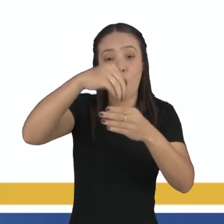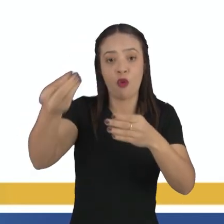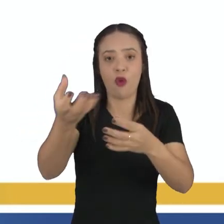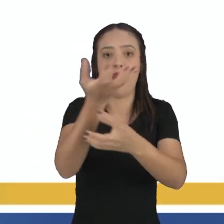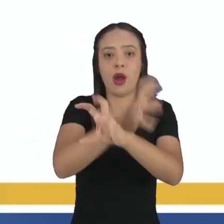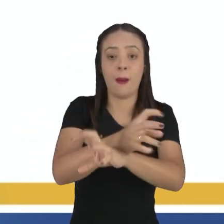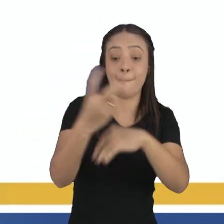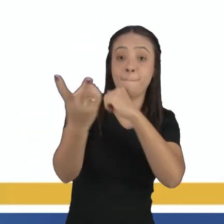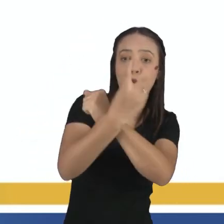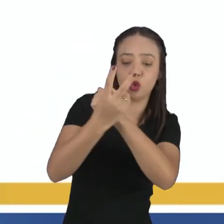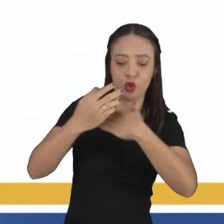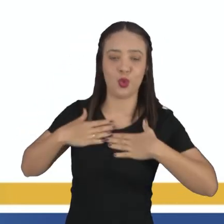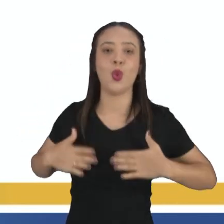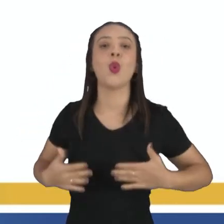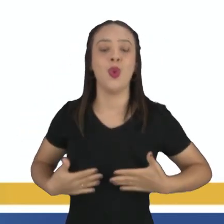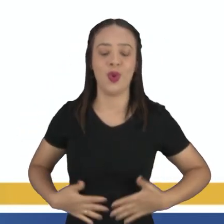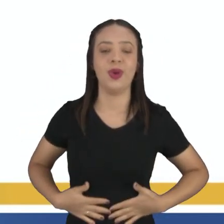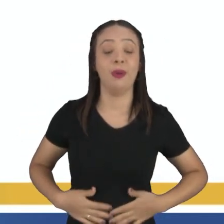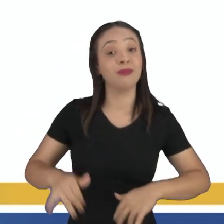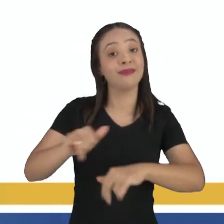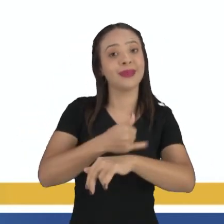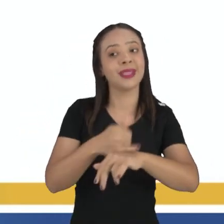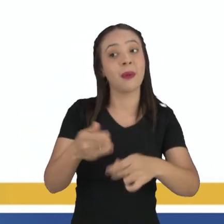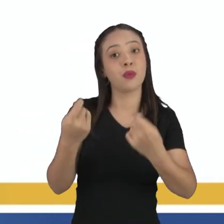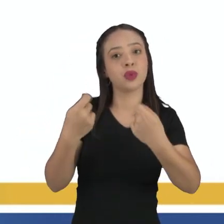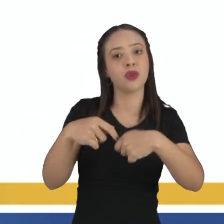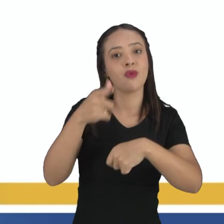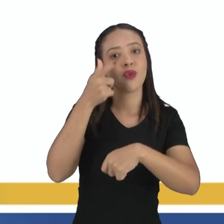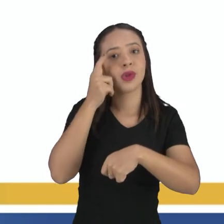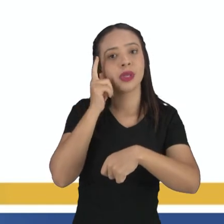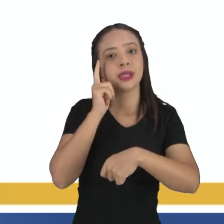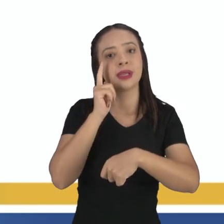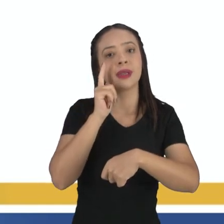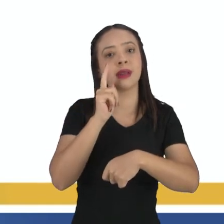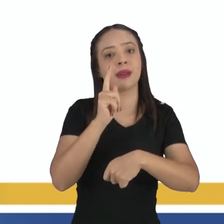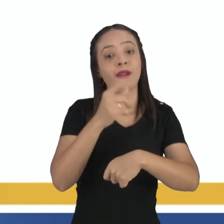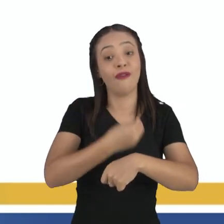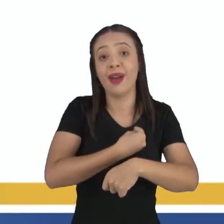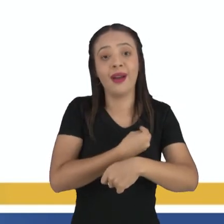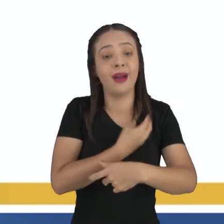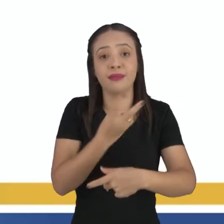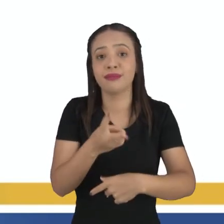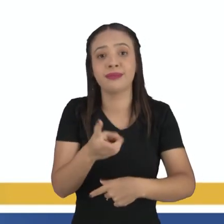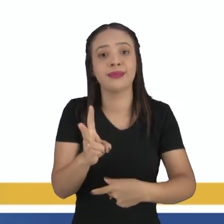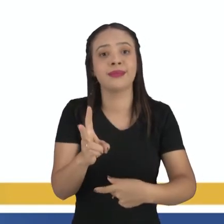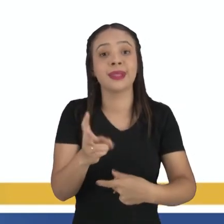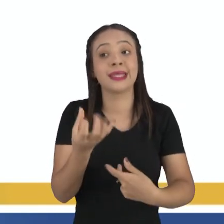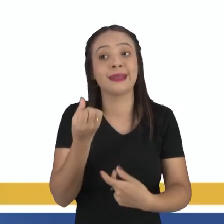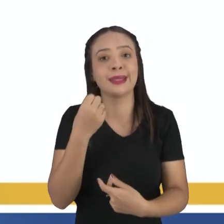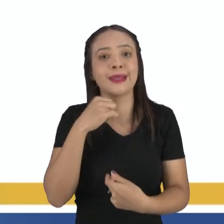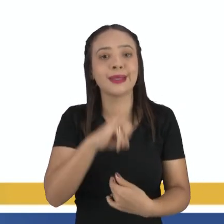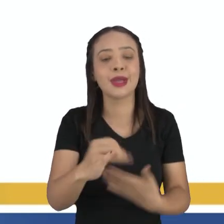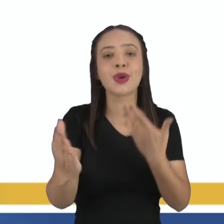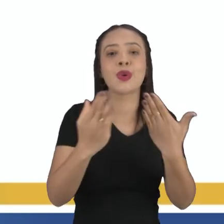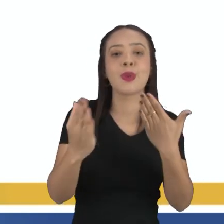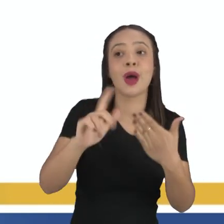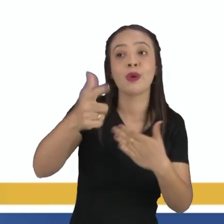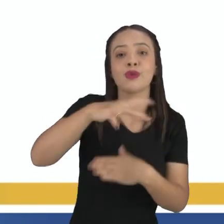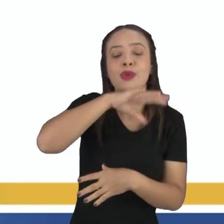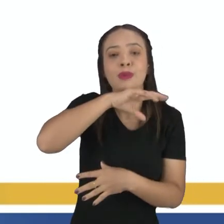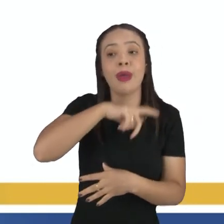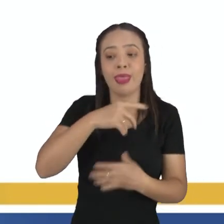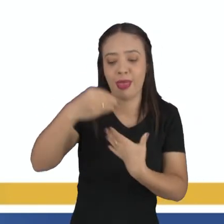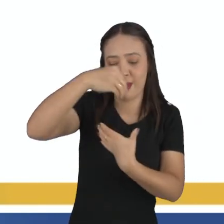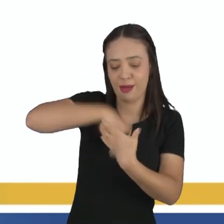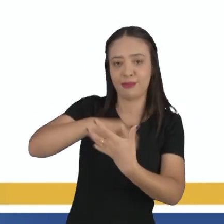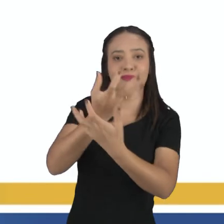estratégia para ele tentar ali ter alguma vantagem em relação aos organismos que têm uma estrutura óssea interna, tá? Então, está